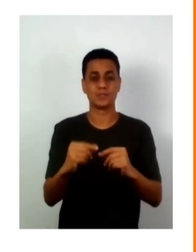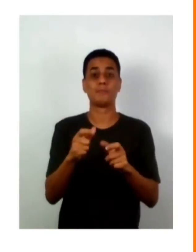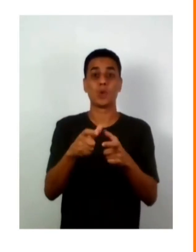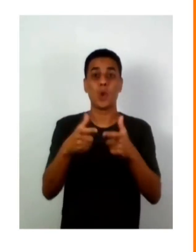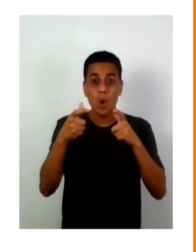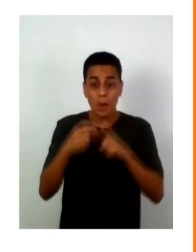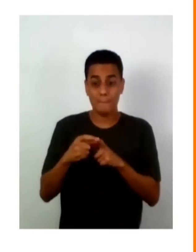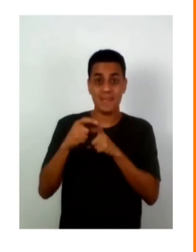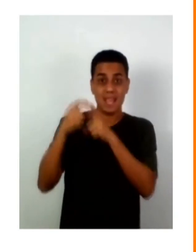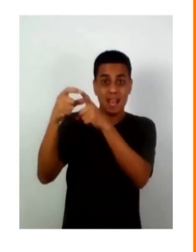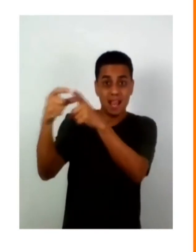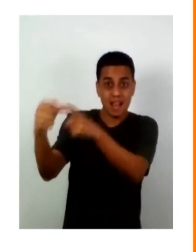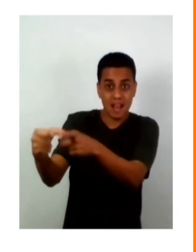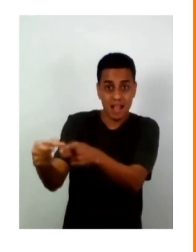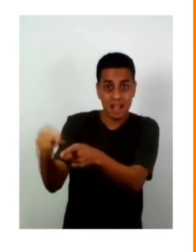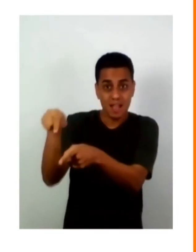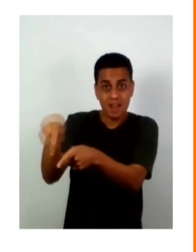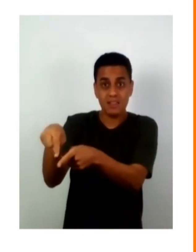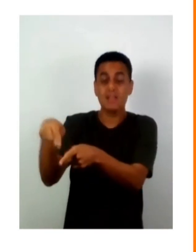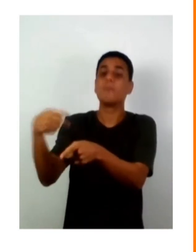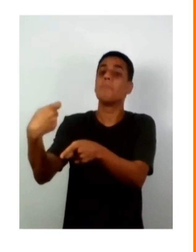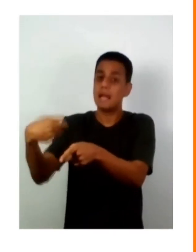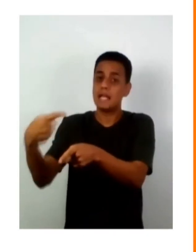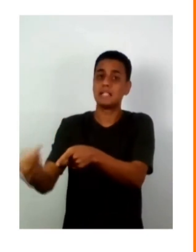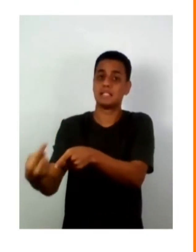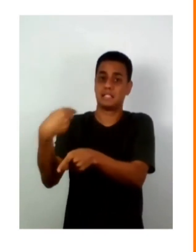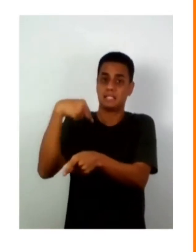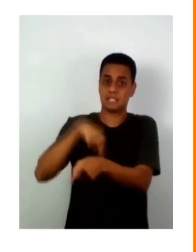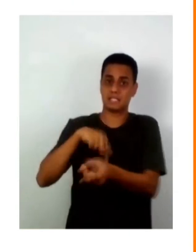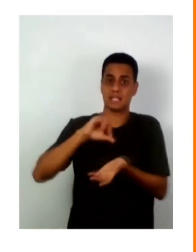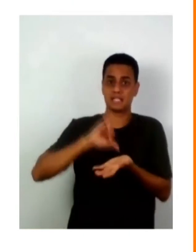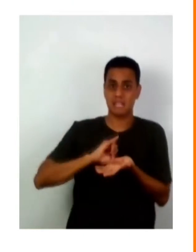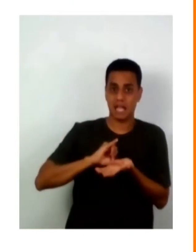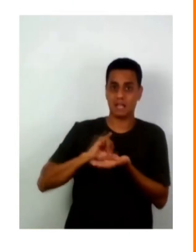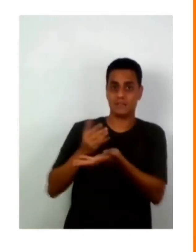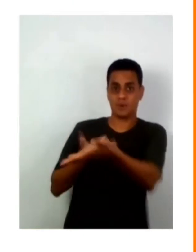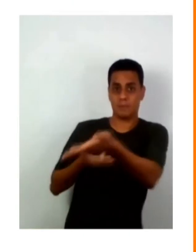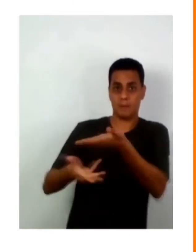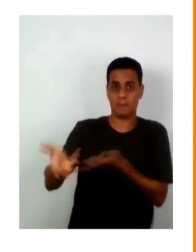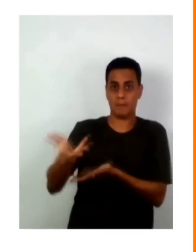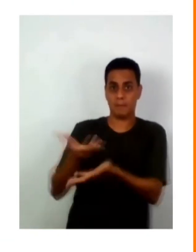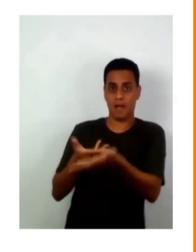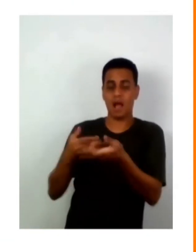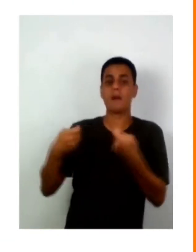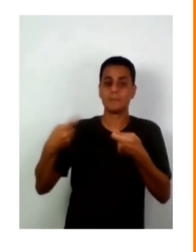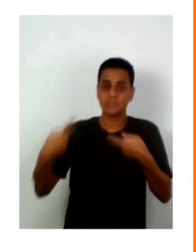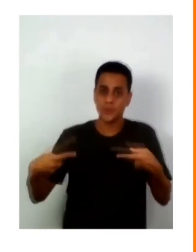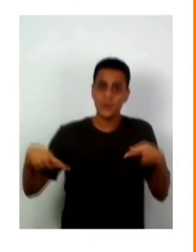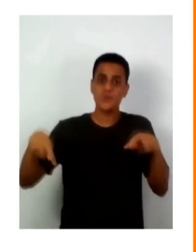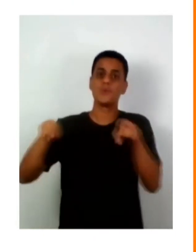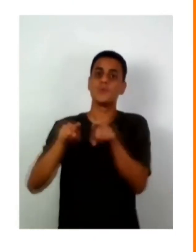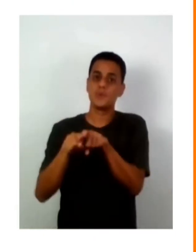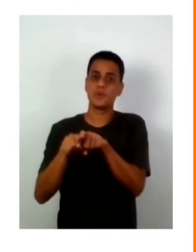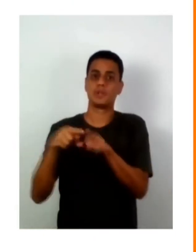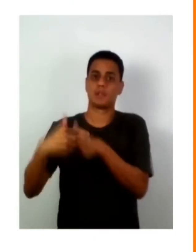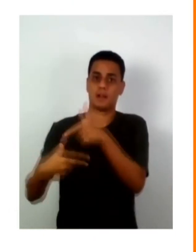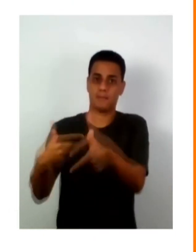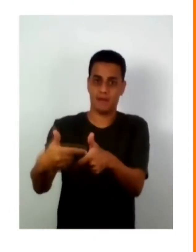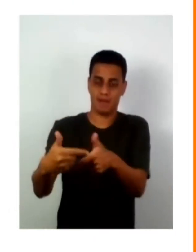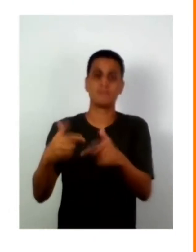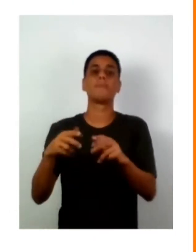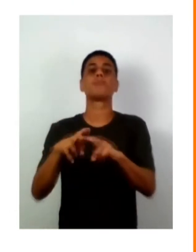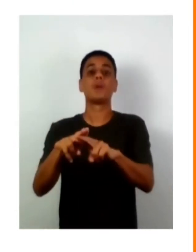Nós precisamos de todos que a periferia também se torne o centro e também devemos estar conectados para criar alianças.